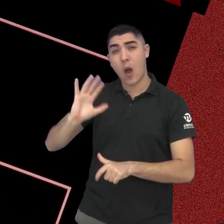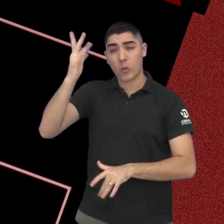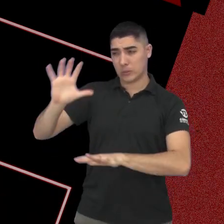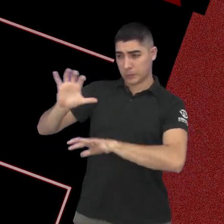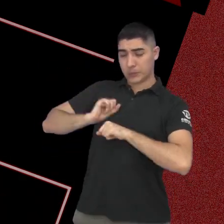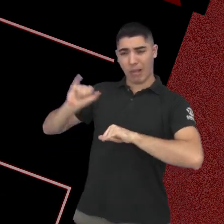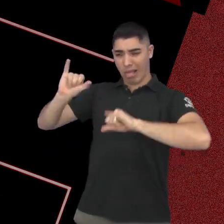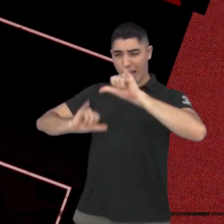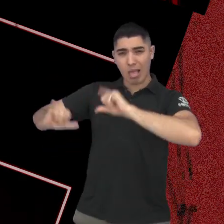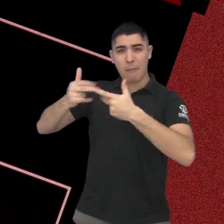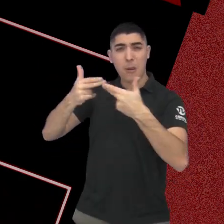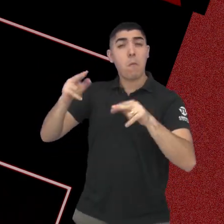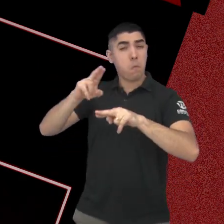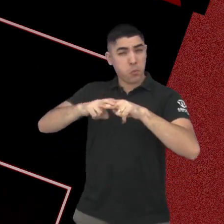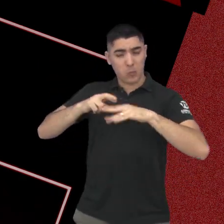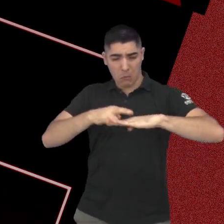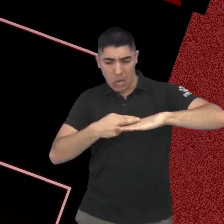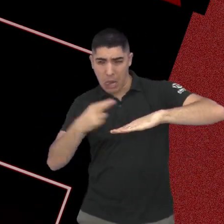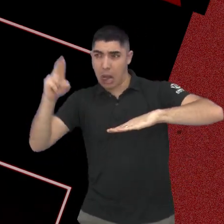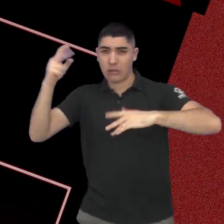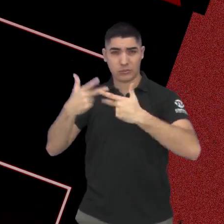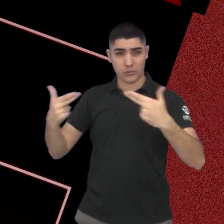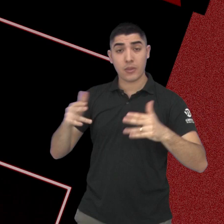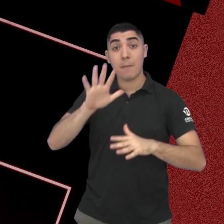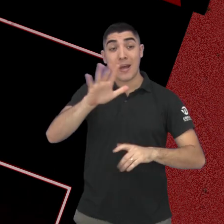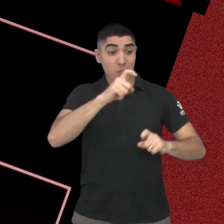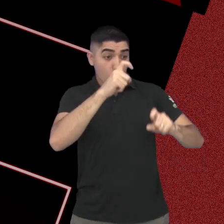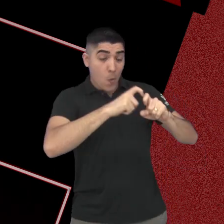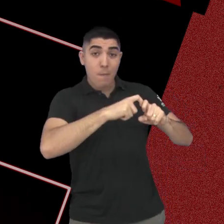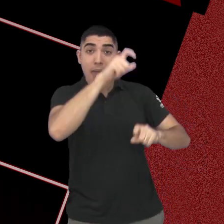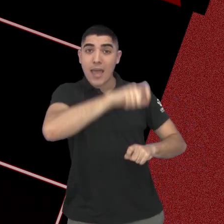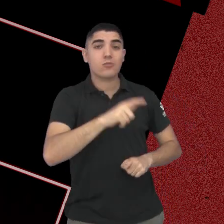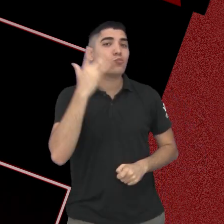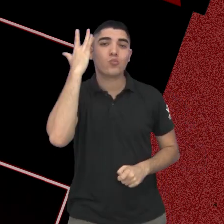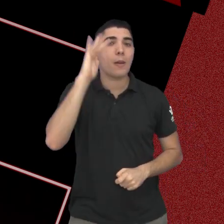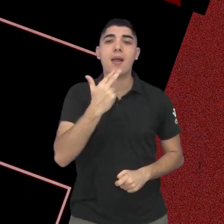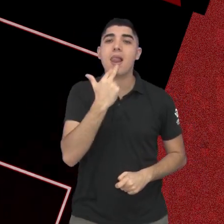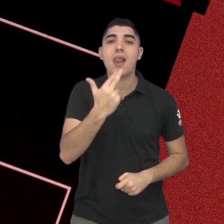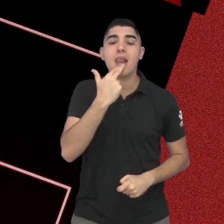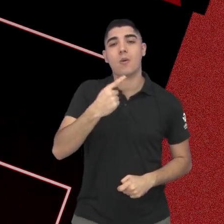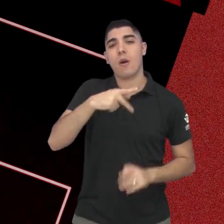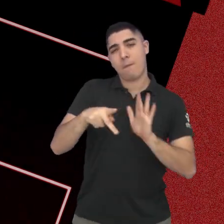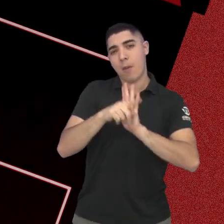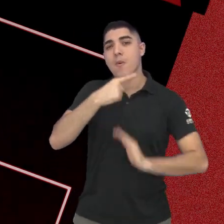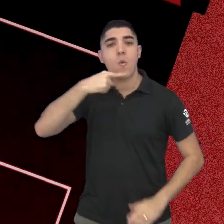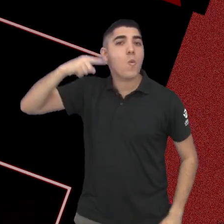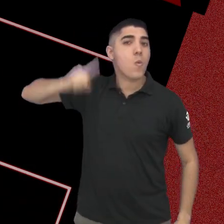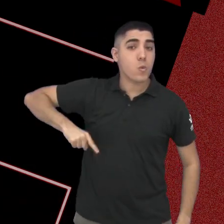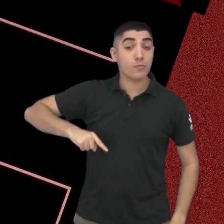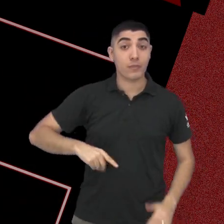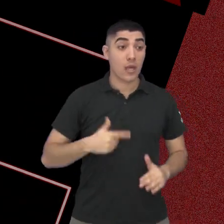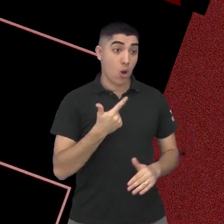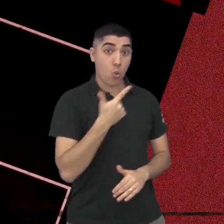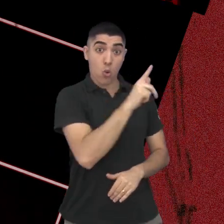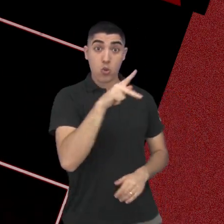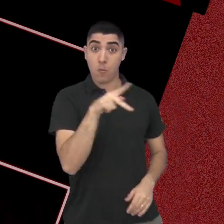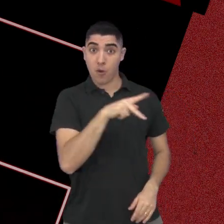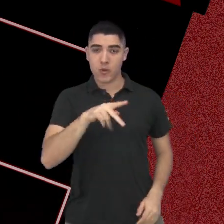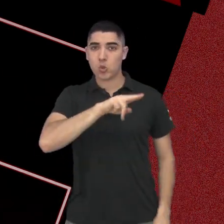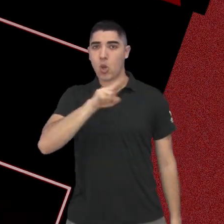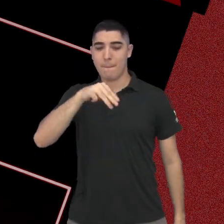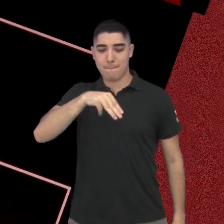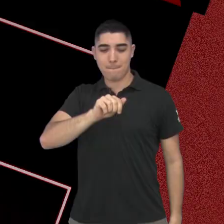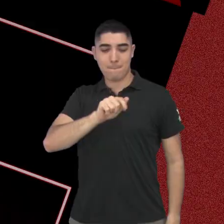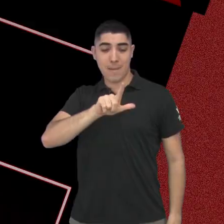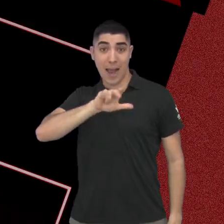detalhe, muitos médicos não falam russo. Aí coube ao professor de literatura russa, Malin, esse trabalho de